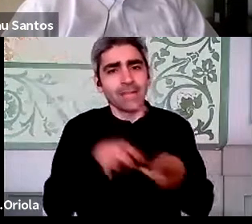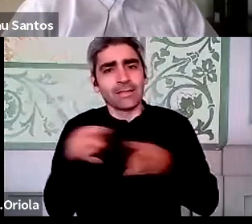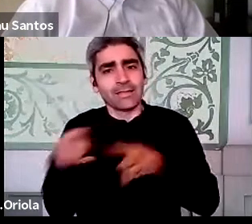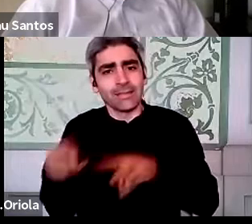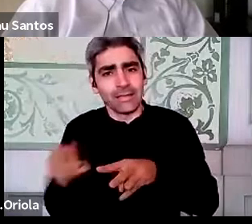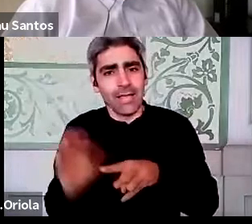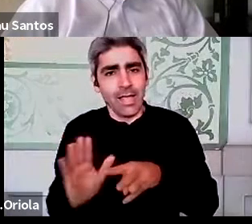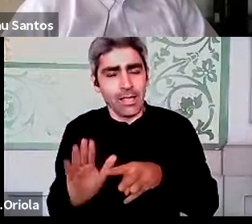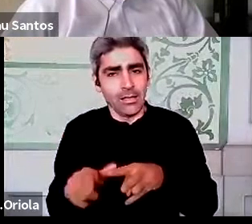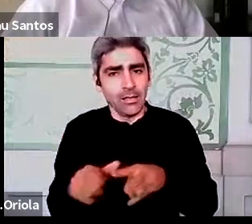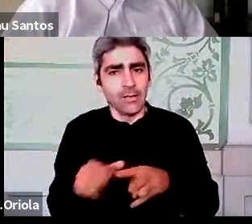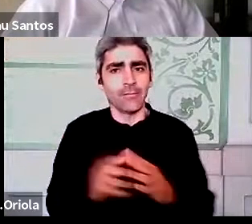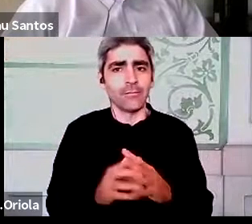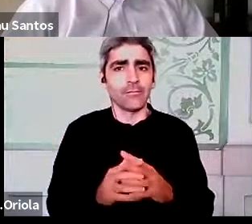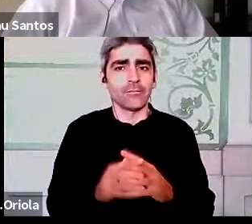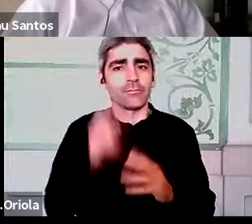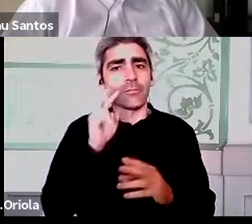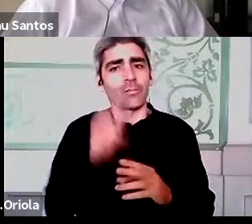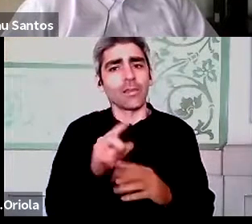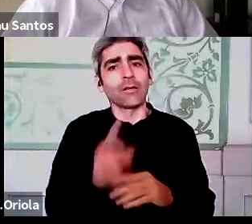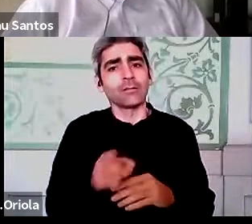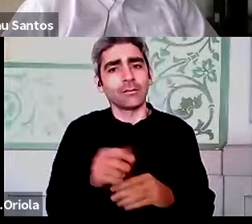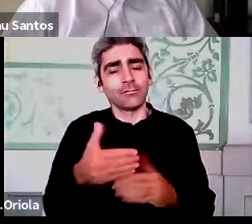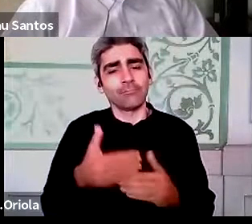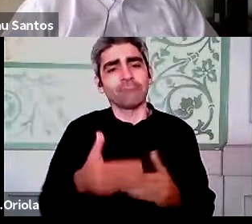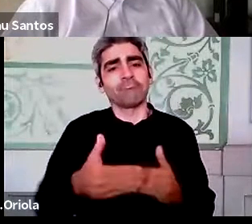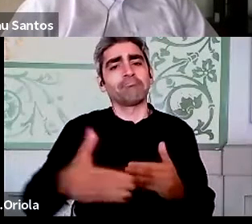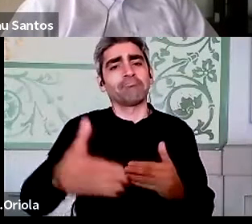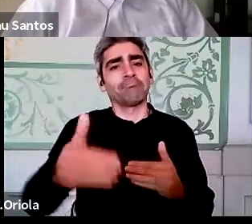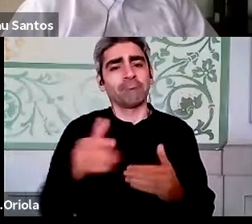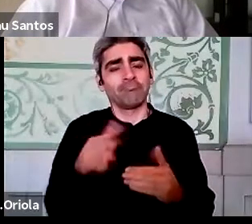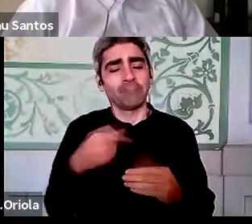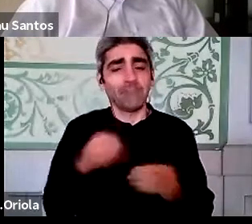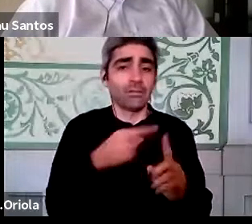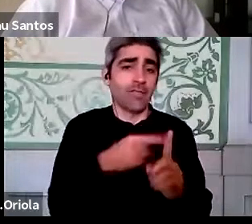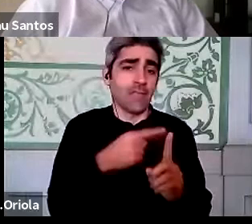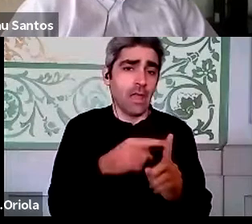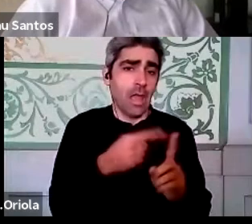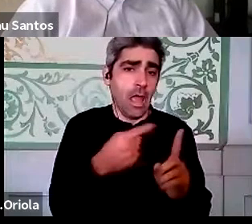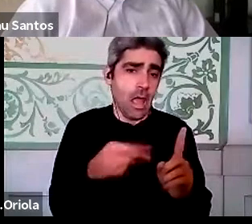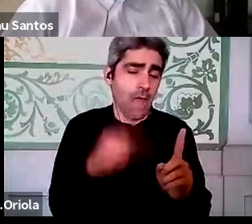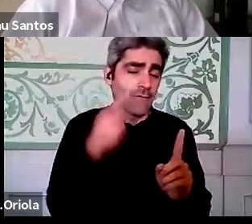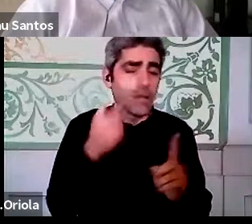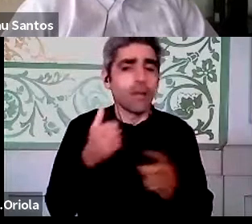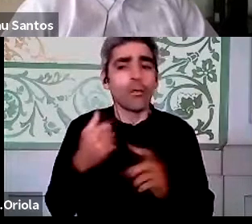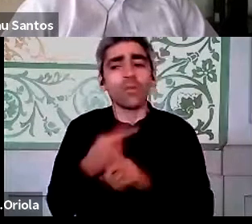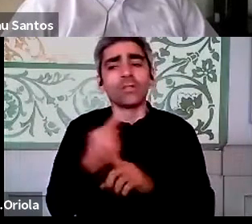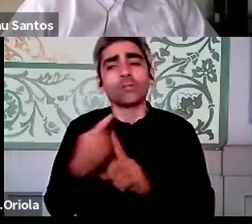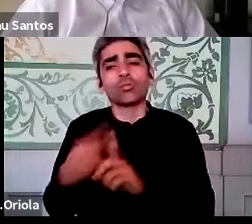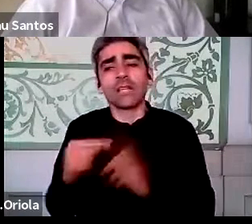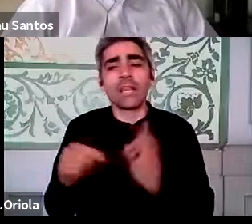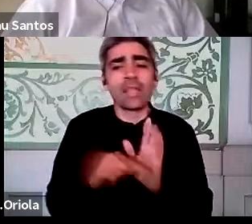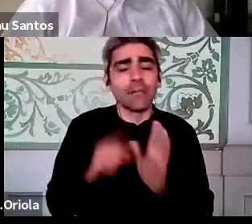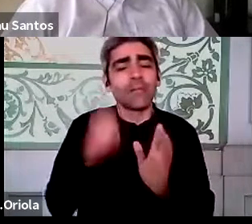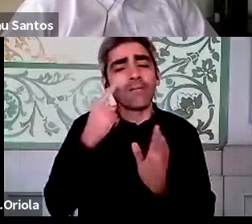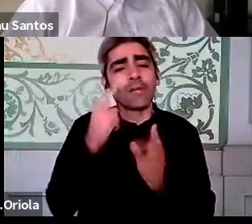agora ver o que é que daqui temos os benefícios, quais são os prós e os contras e o que é que vamos melhorar